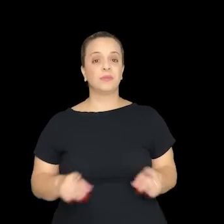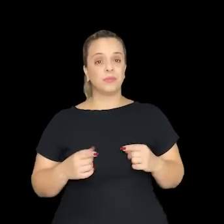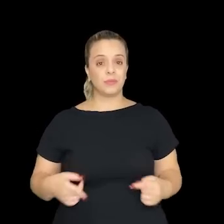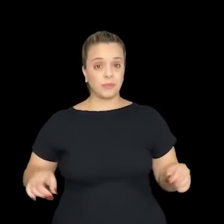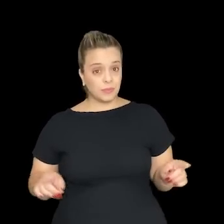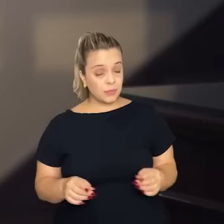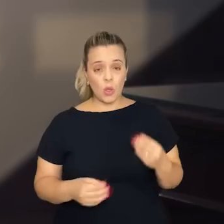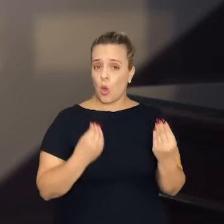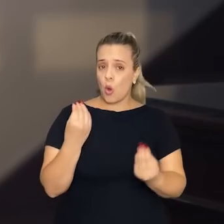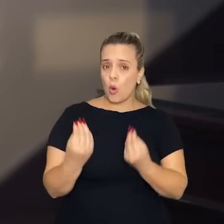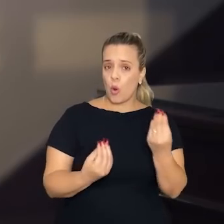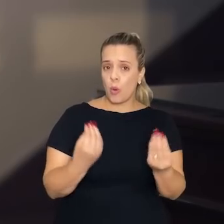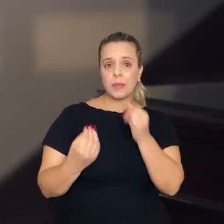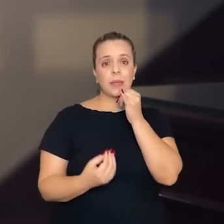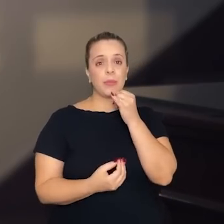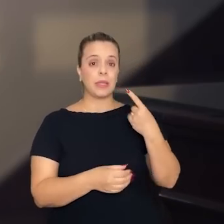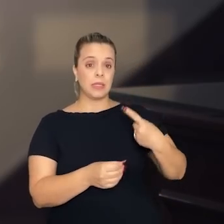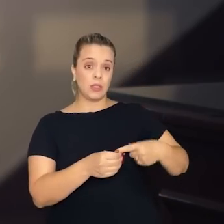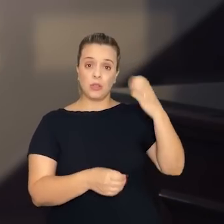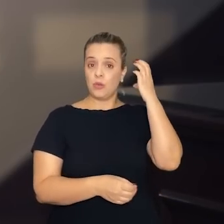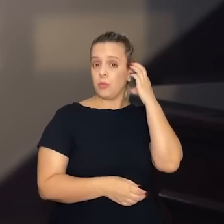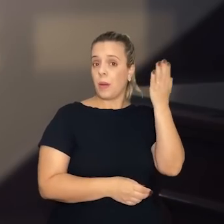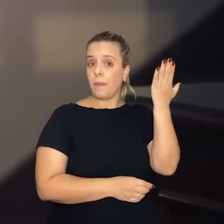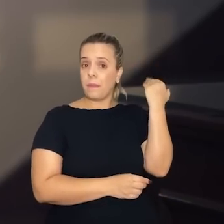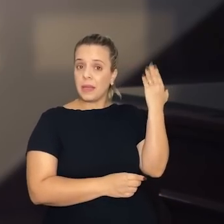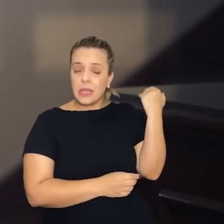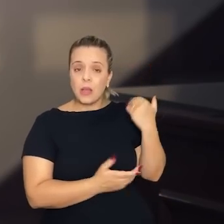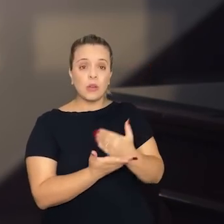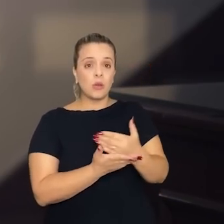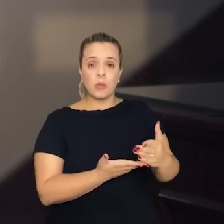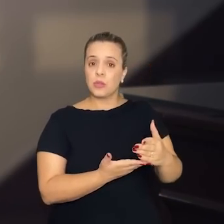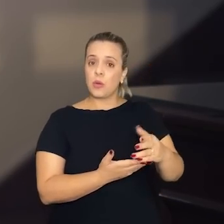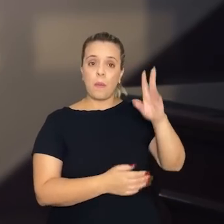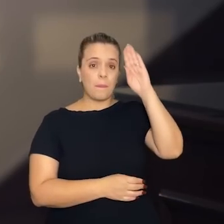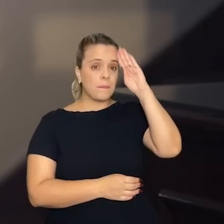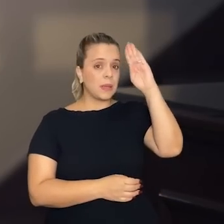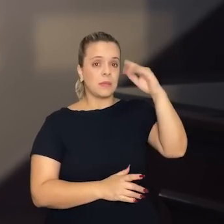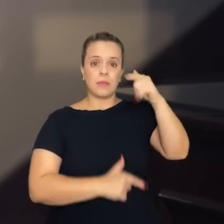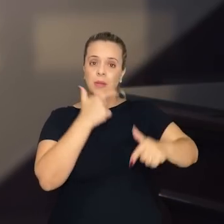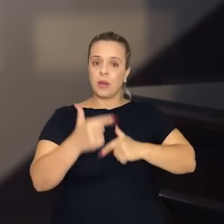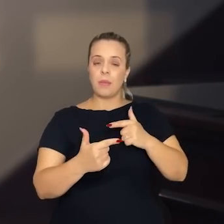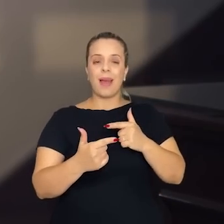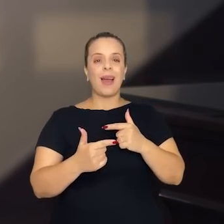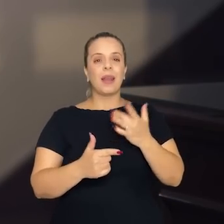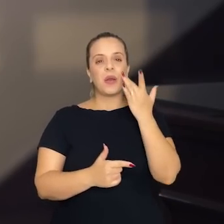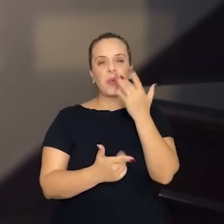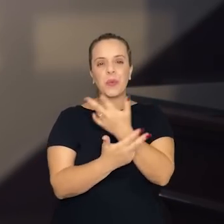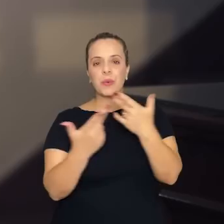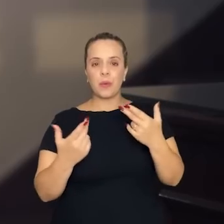Como Cuiabá era uma cidade que no início predominou a mineração, né? Então,